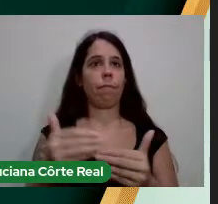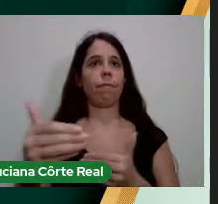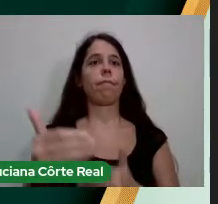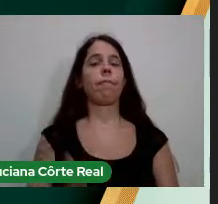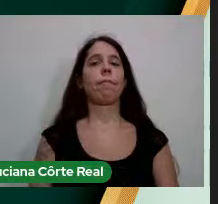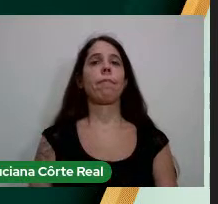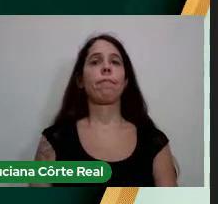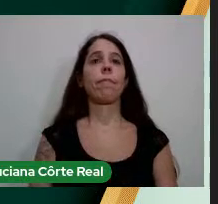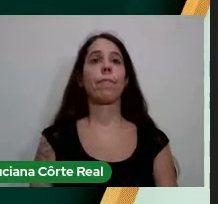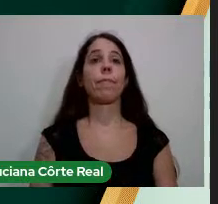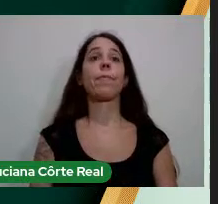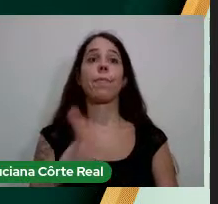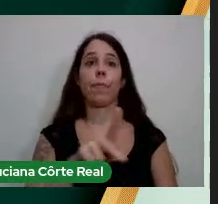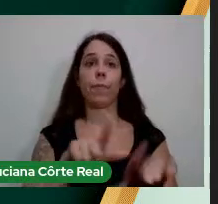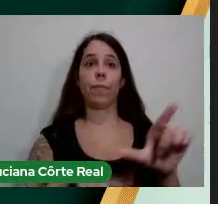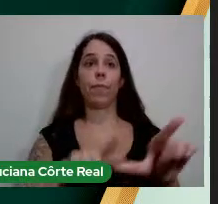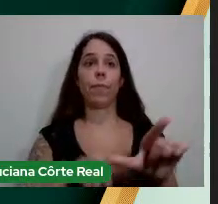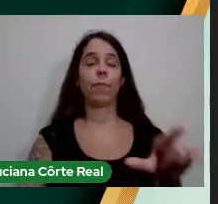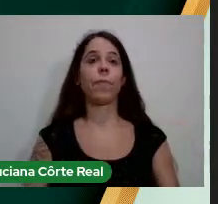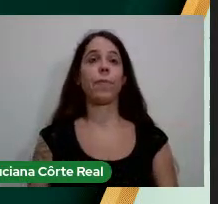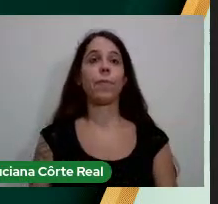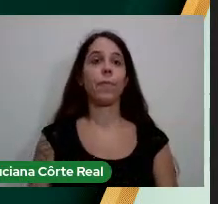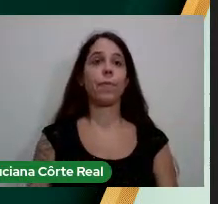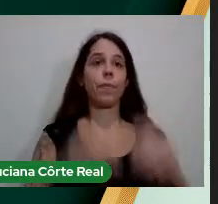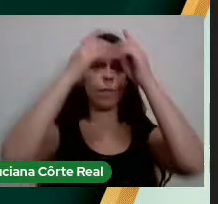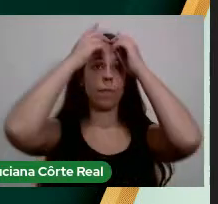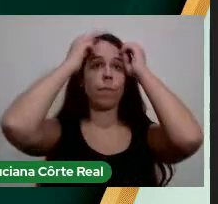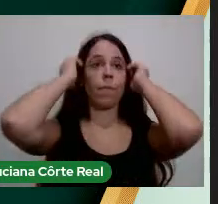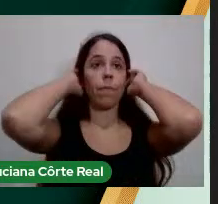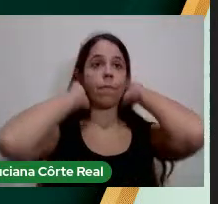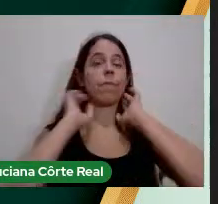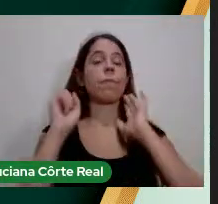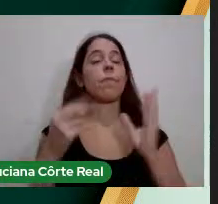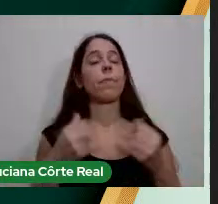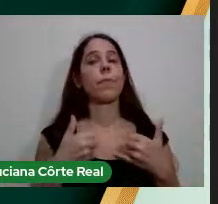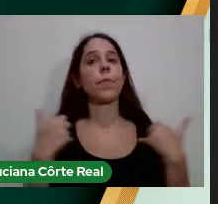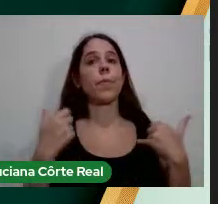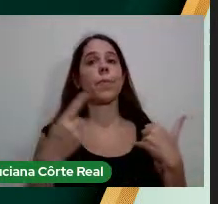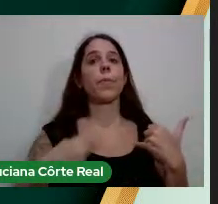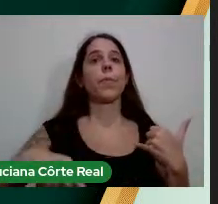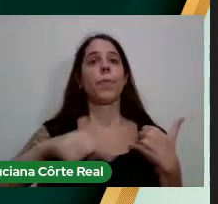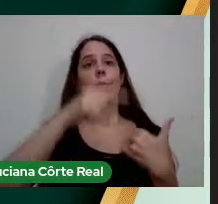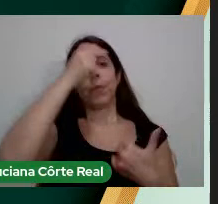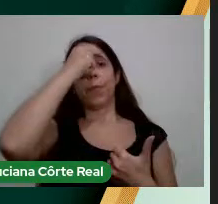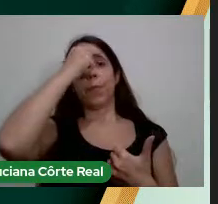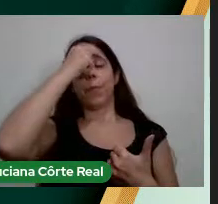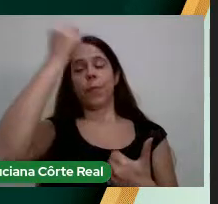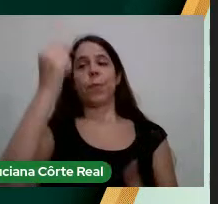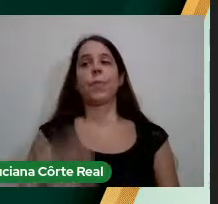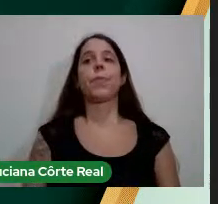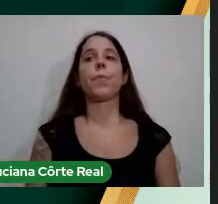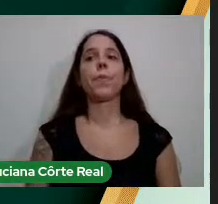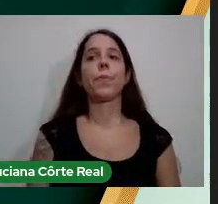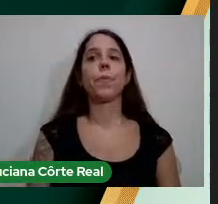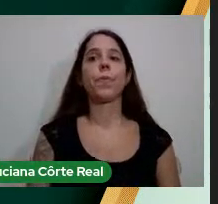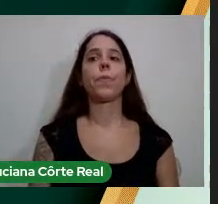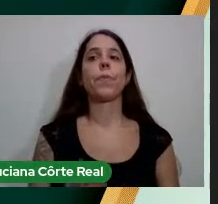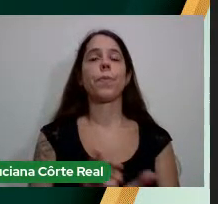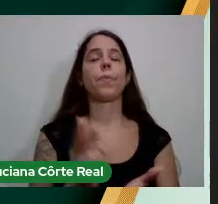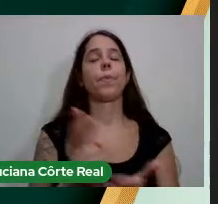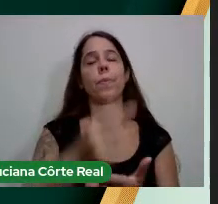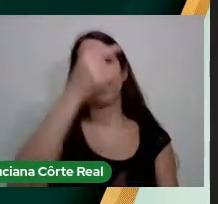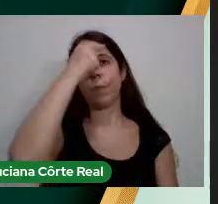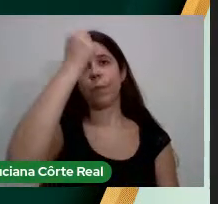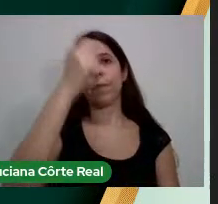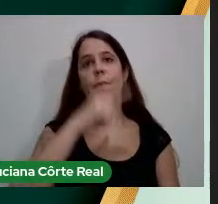De letras É muito orgulho Para a nossa Universidade Toda vez Que a universidade